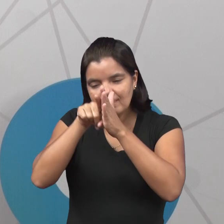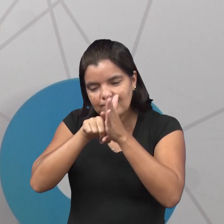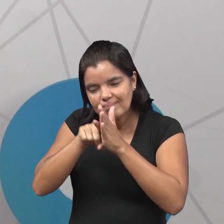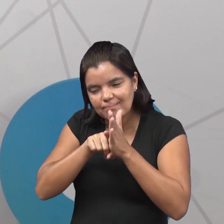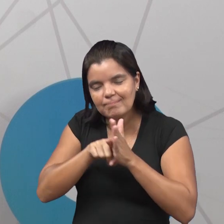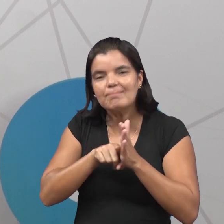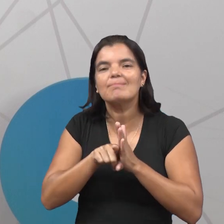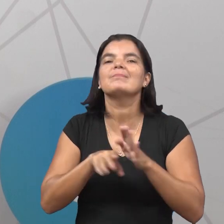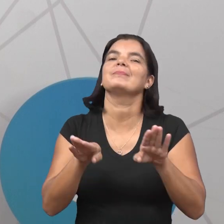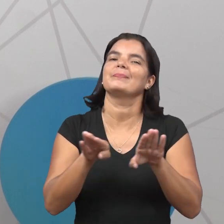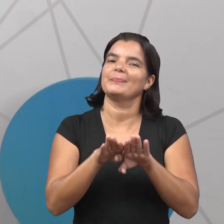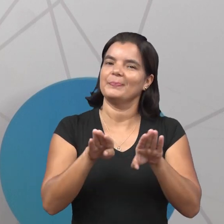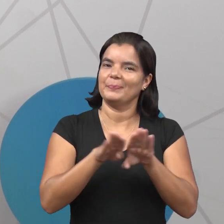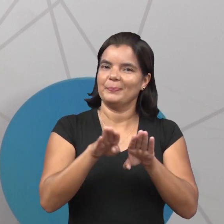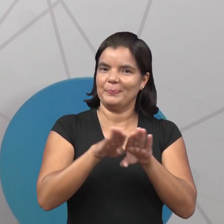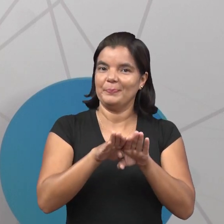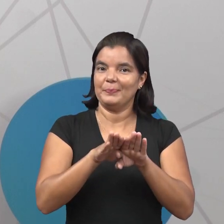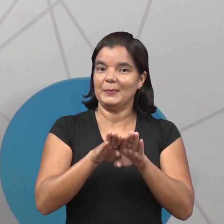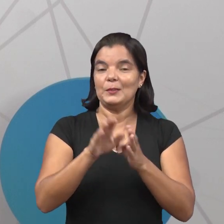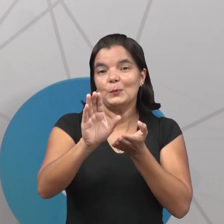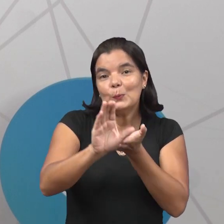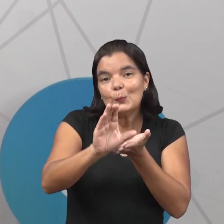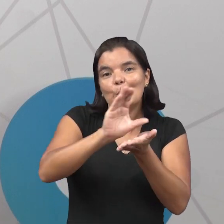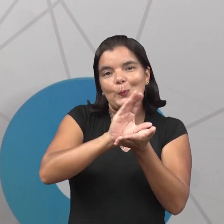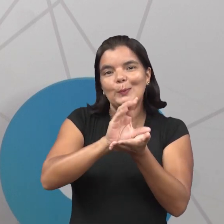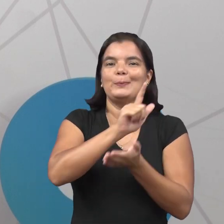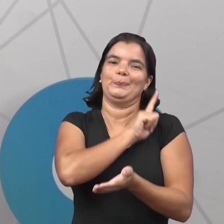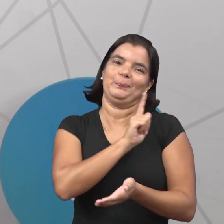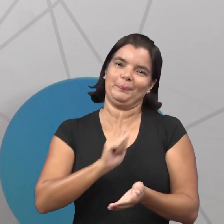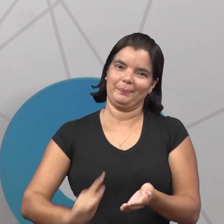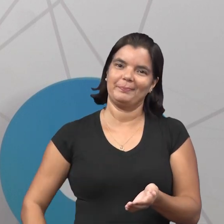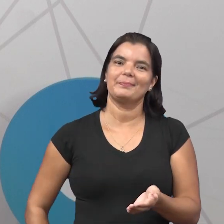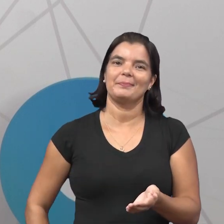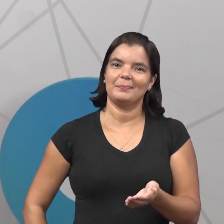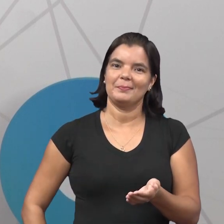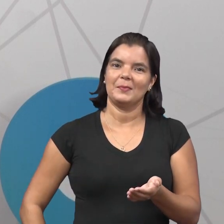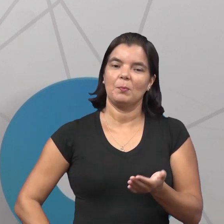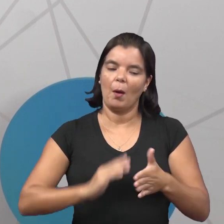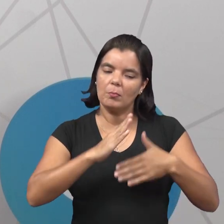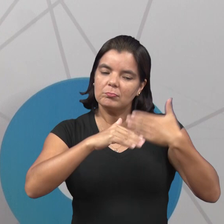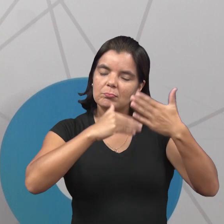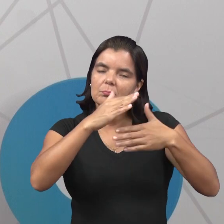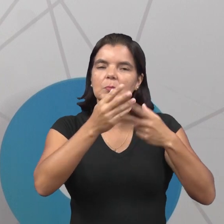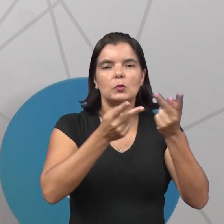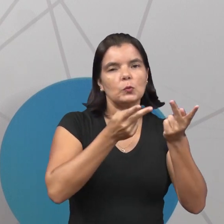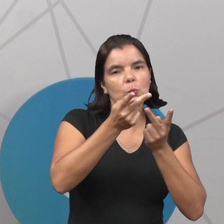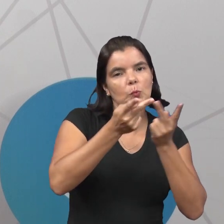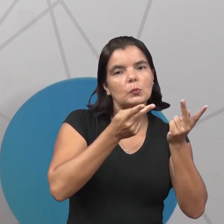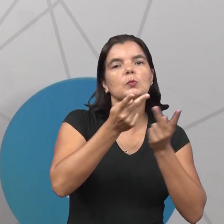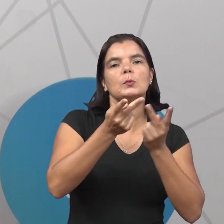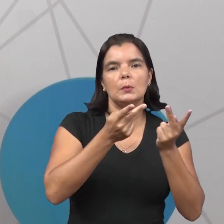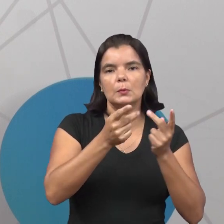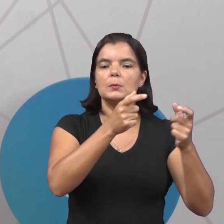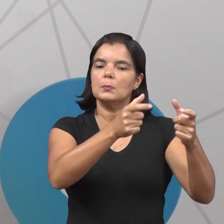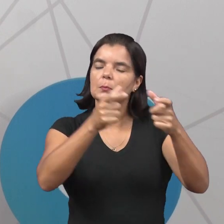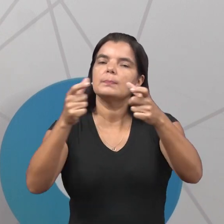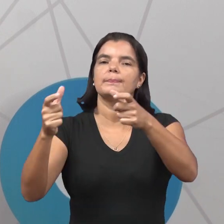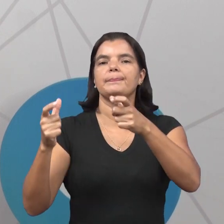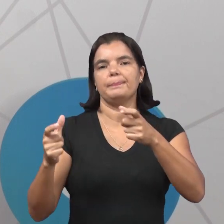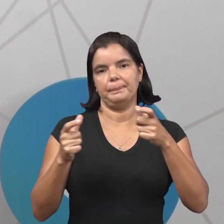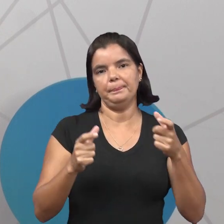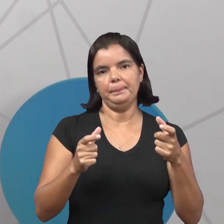e a destinação de verbas governamentais para o desenvolvimento de projetos específicos locais.